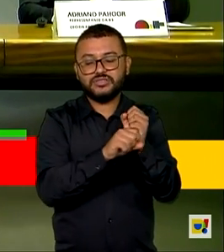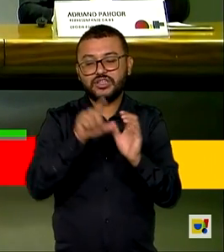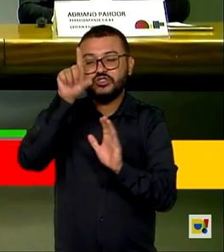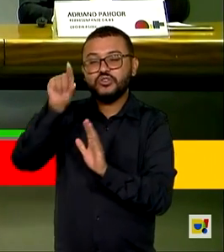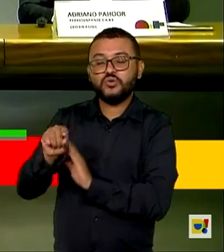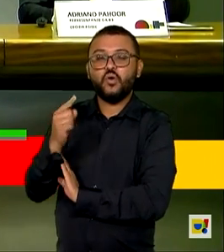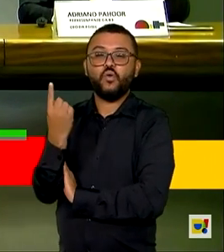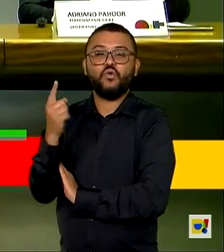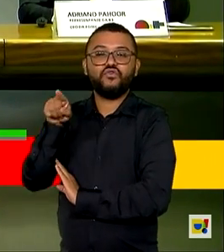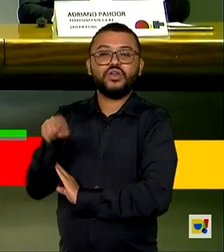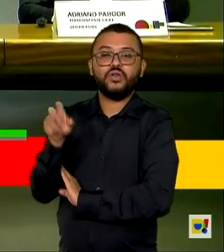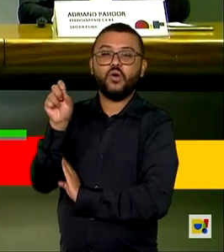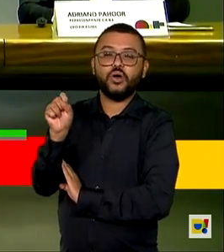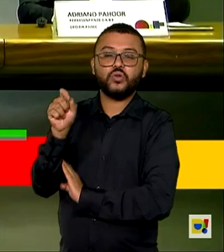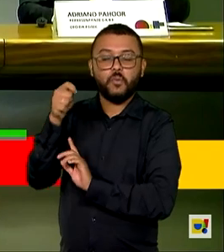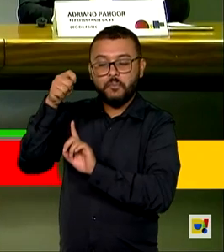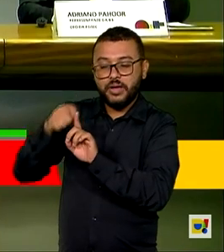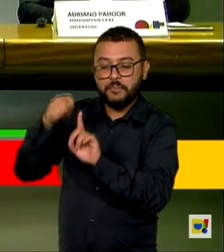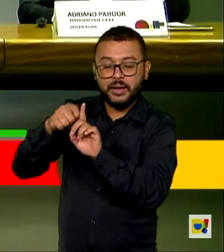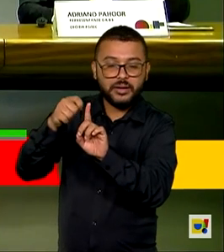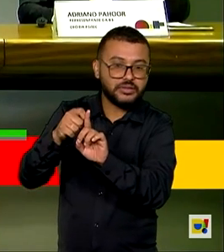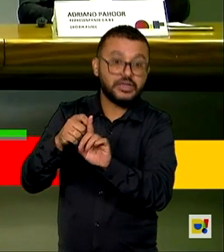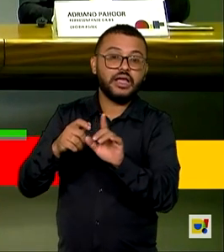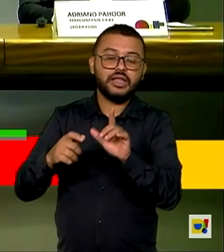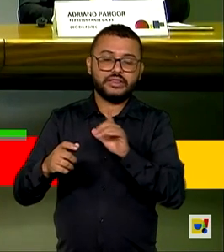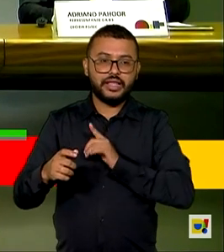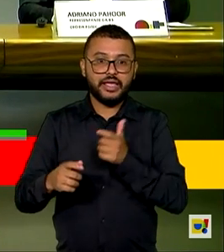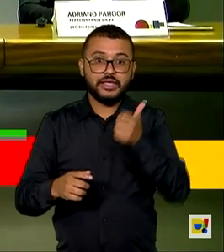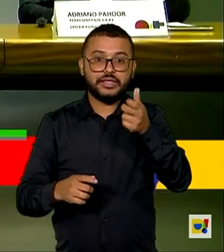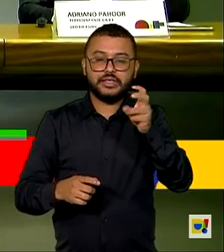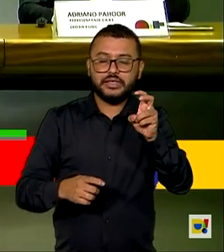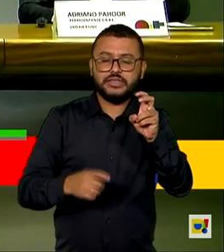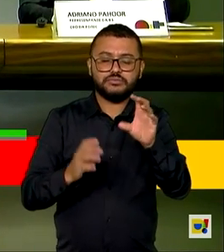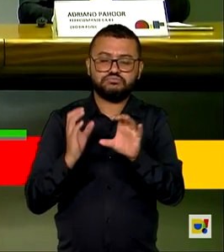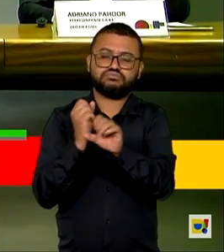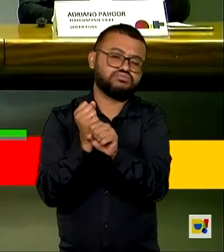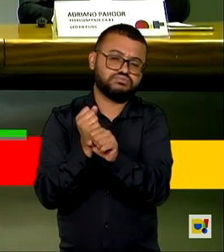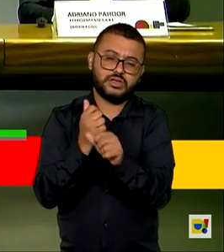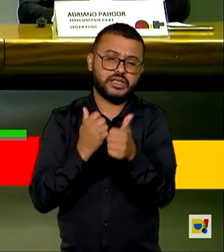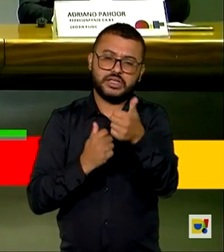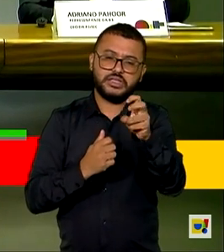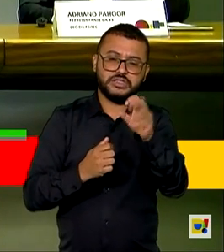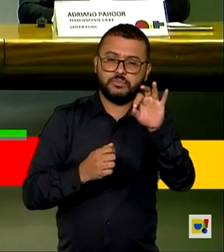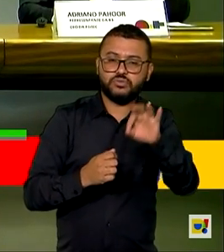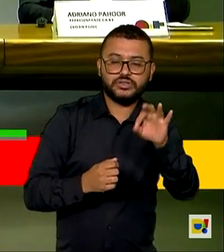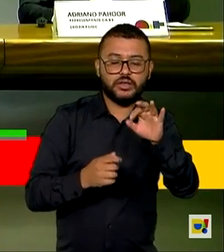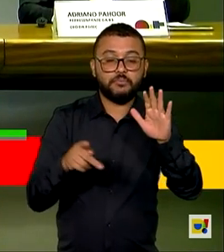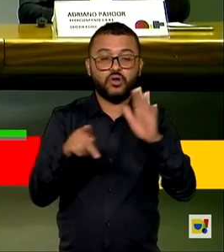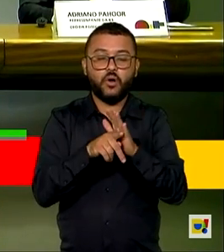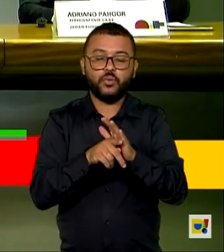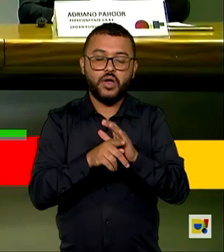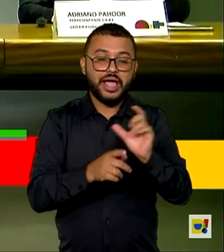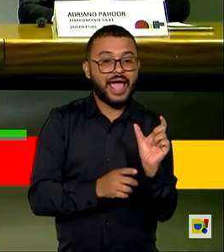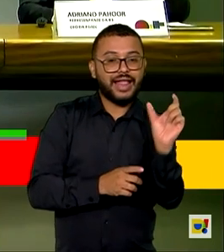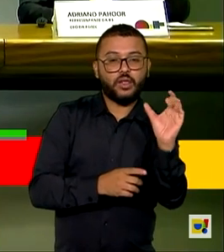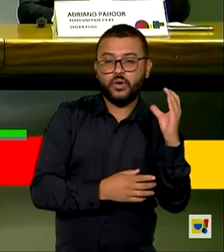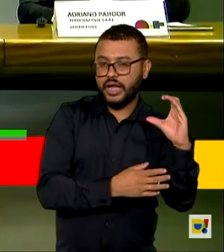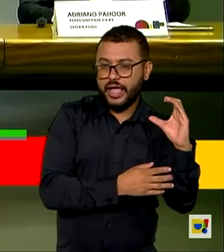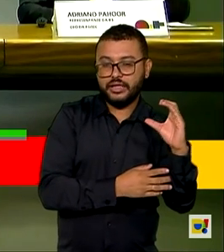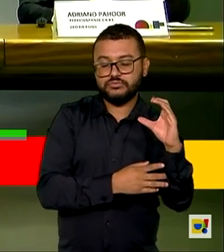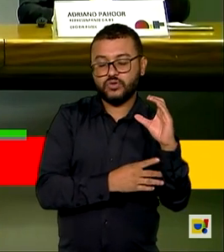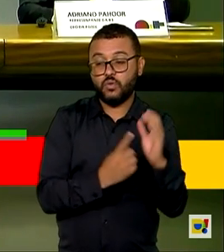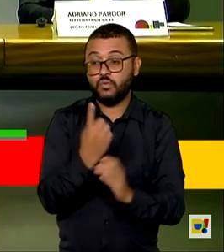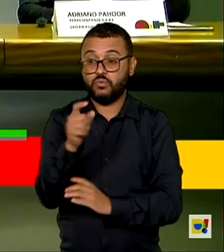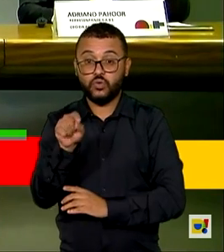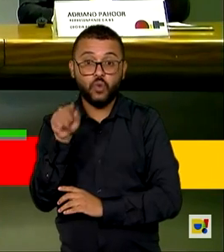,8% ao mês. Sai de 15% ao mês, em geral, é a média dos juros de cartão de crédito, para 1,8% ao